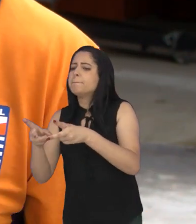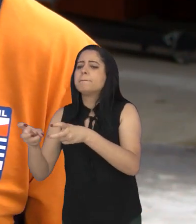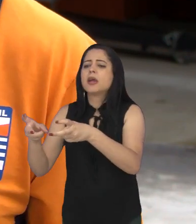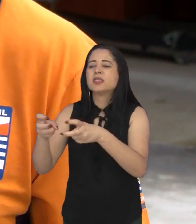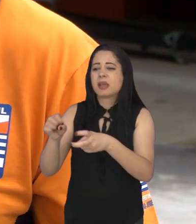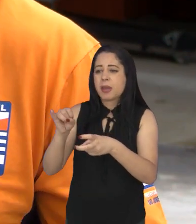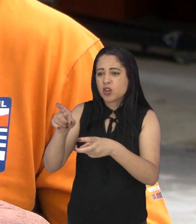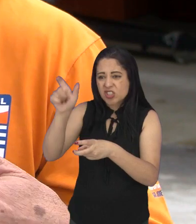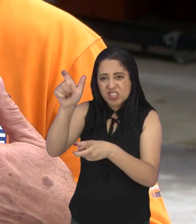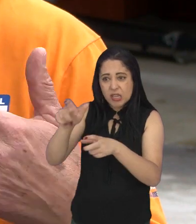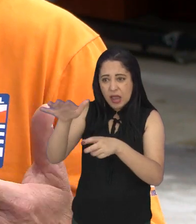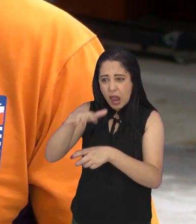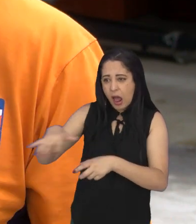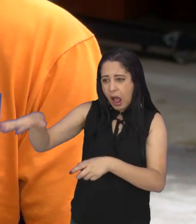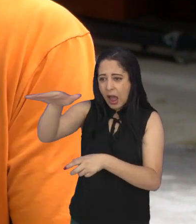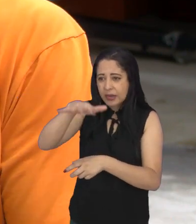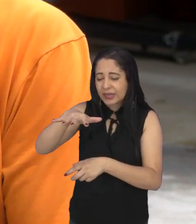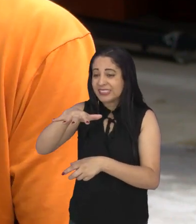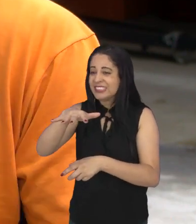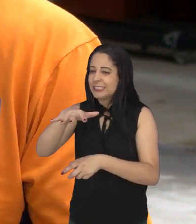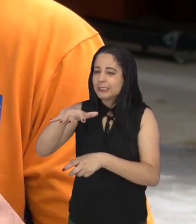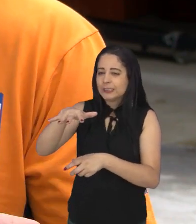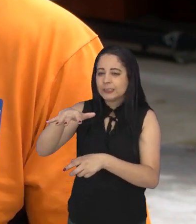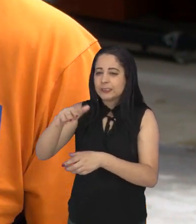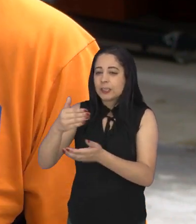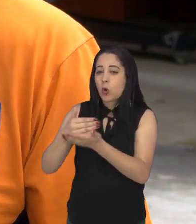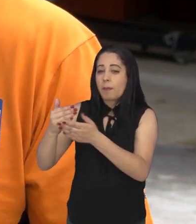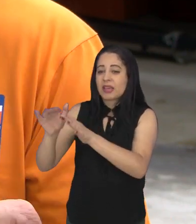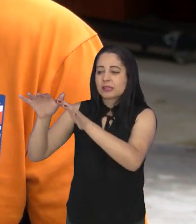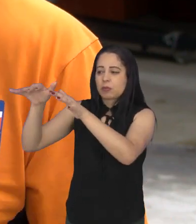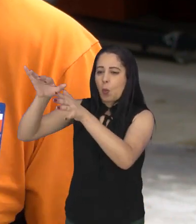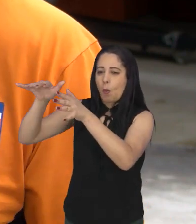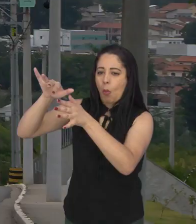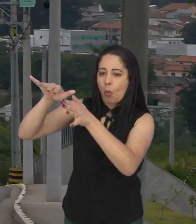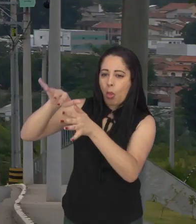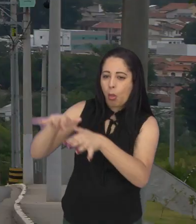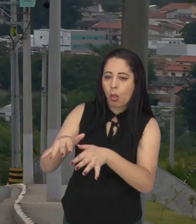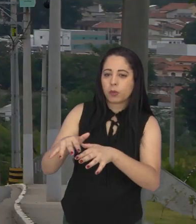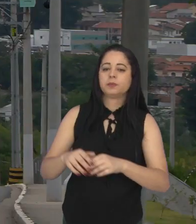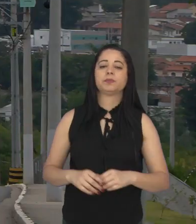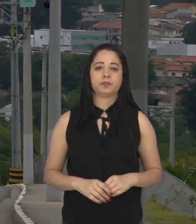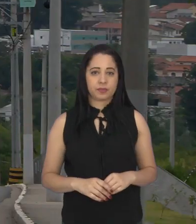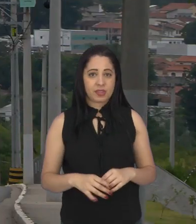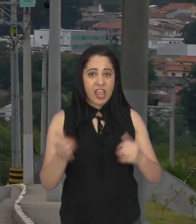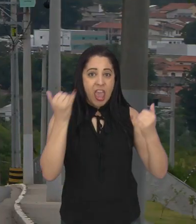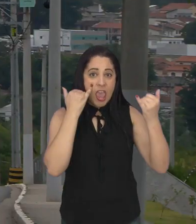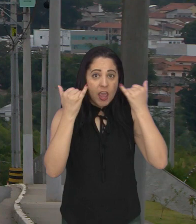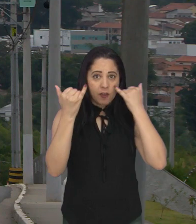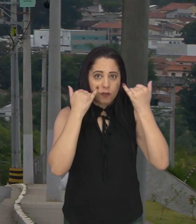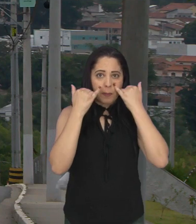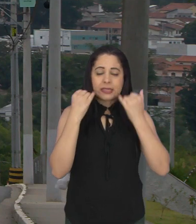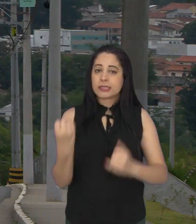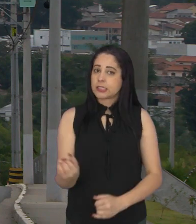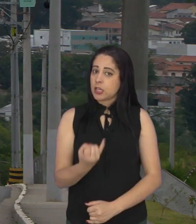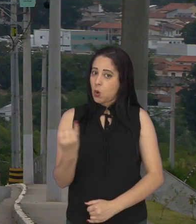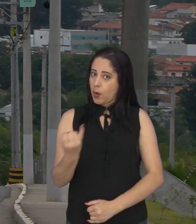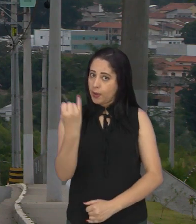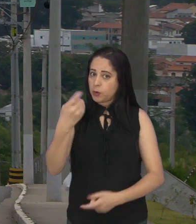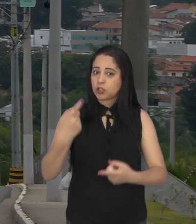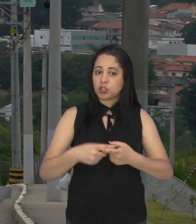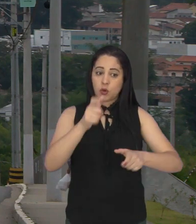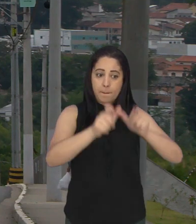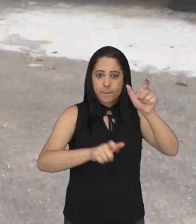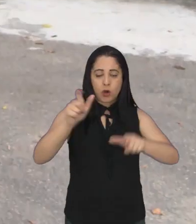a observação se ali já começam alguns sinais de escorregamento. E a informação é uma aliada para salvar